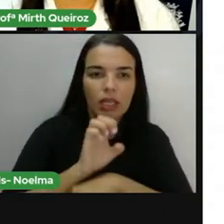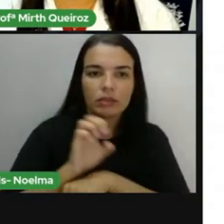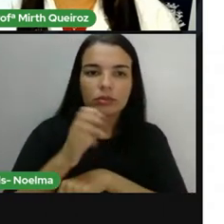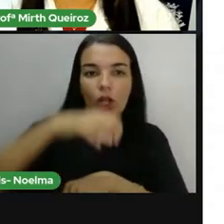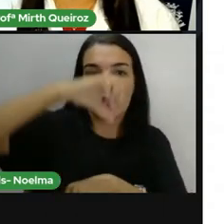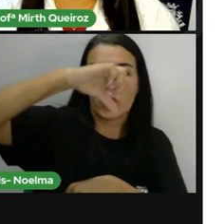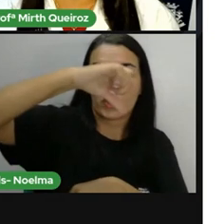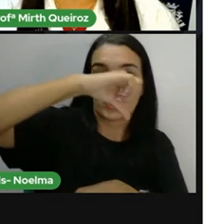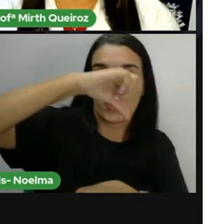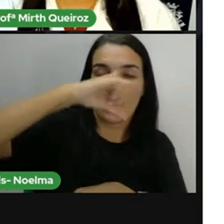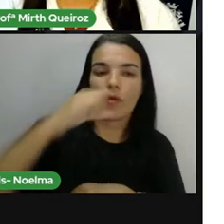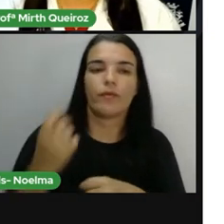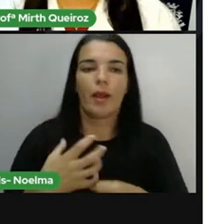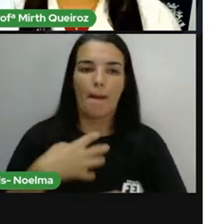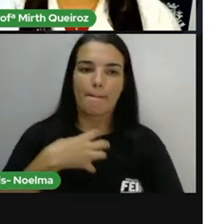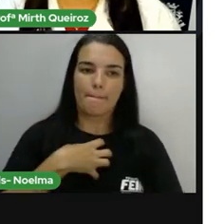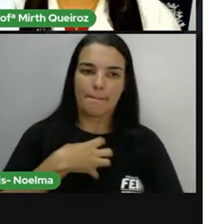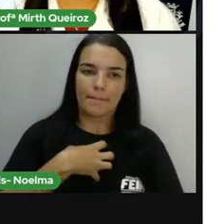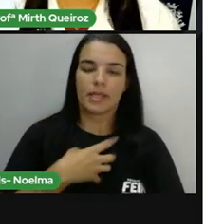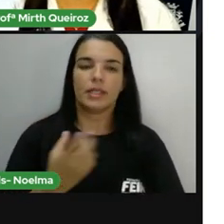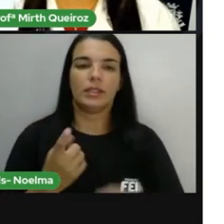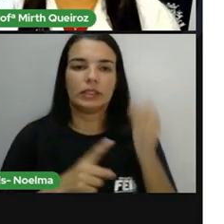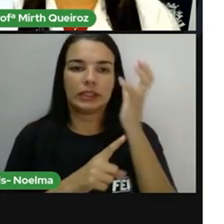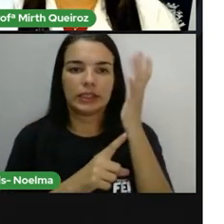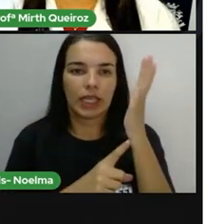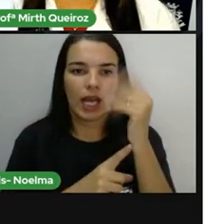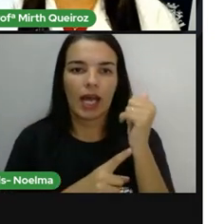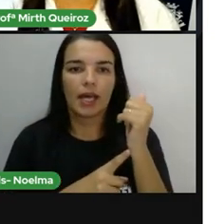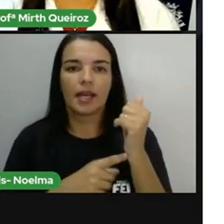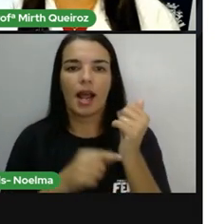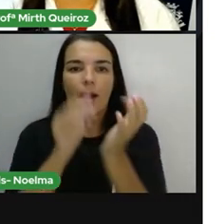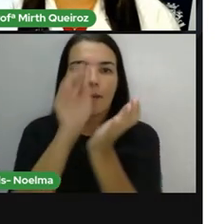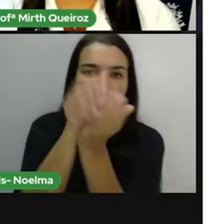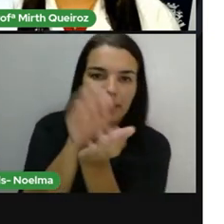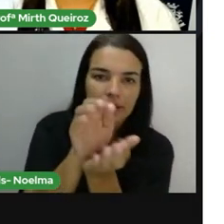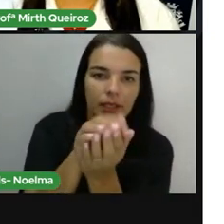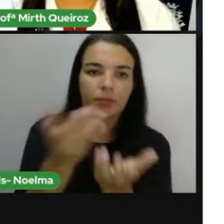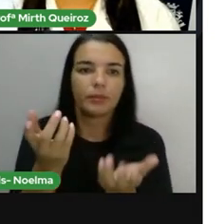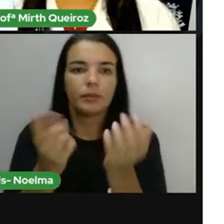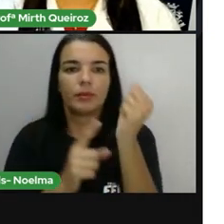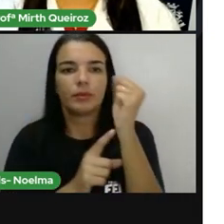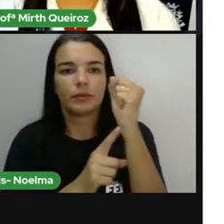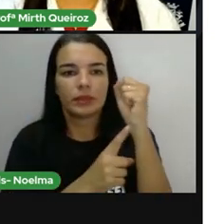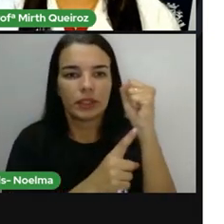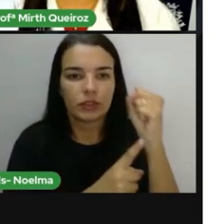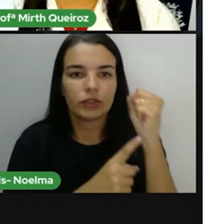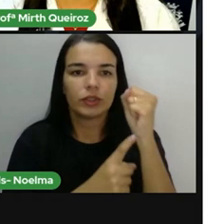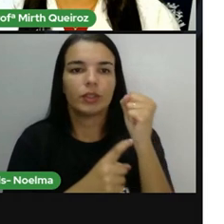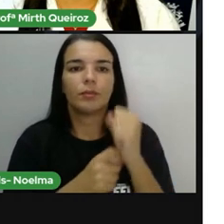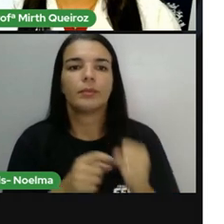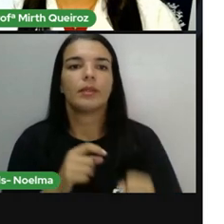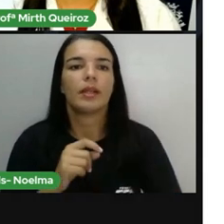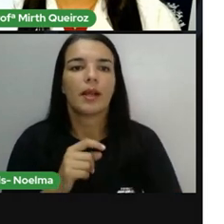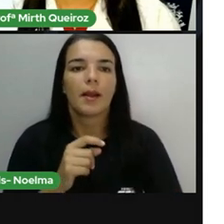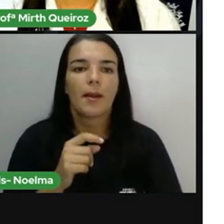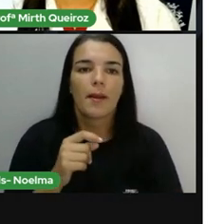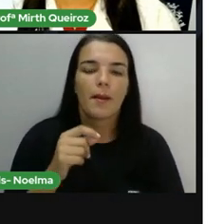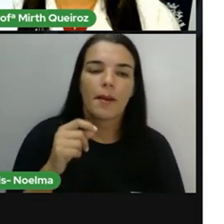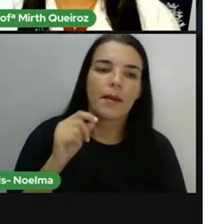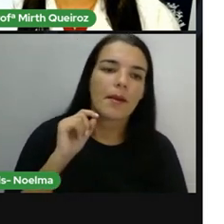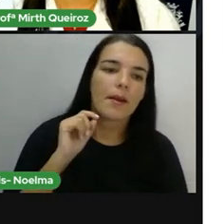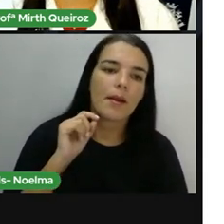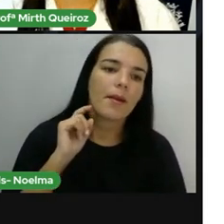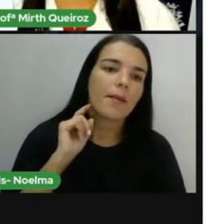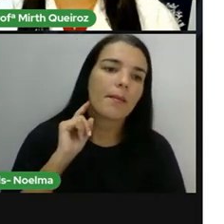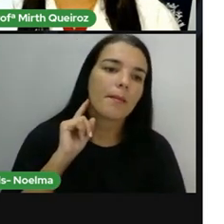Pernambuco, Paraíba, Rio Grande do Norte, Piauí, Sergipe e o norte de Minas Gerais. Rico em